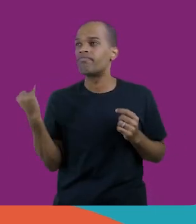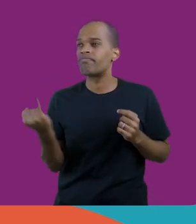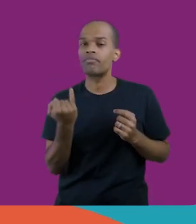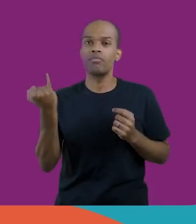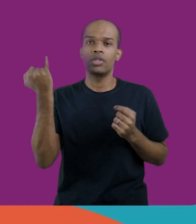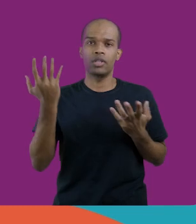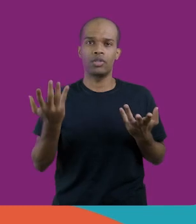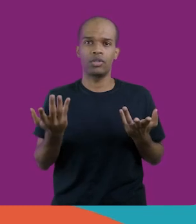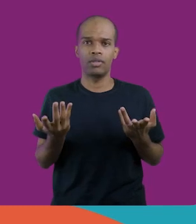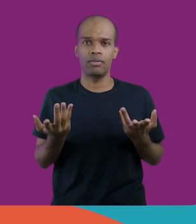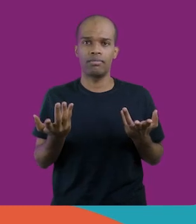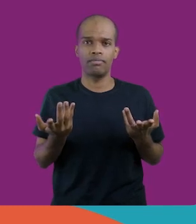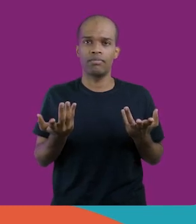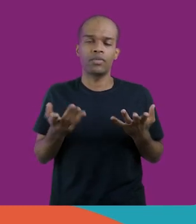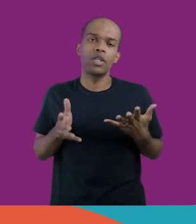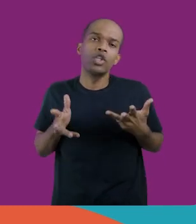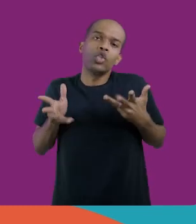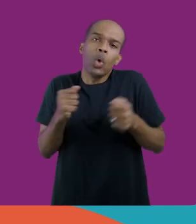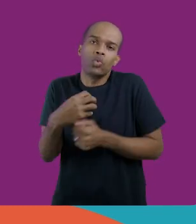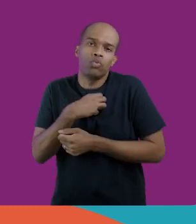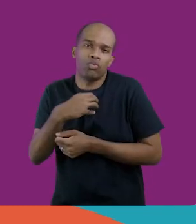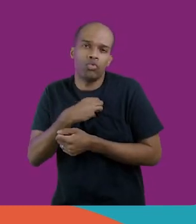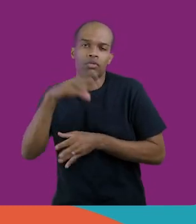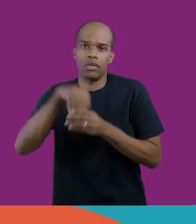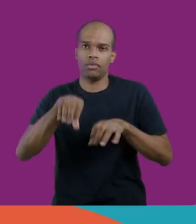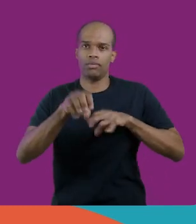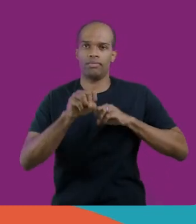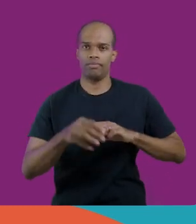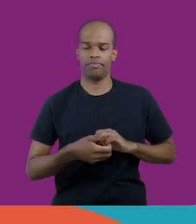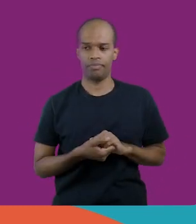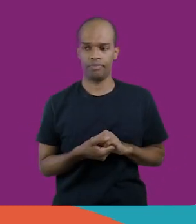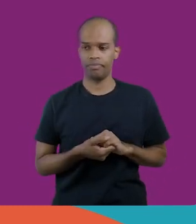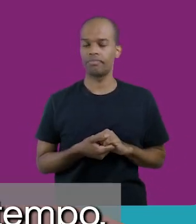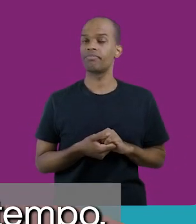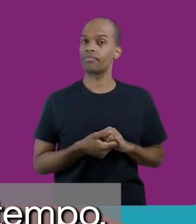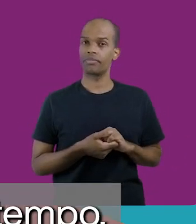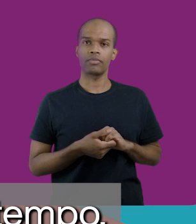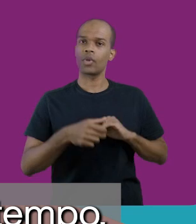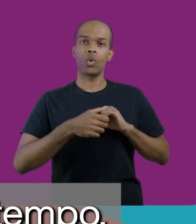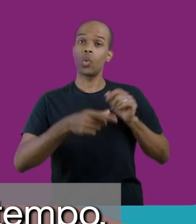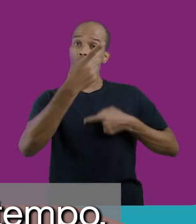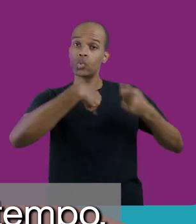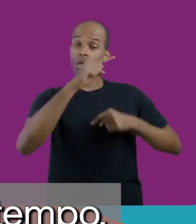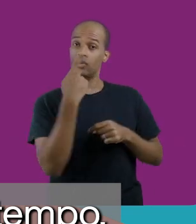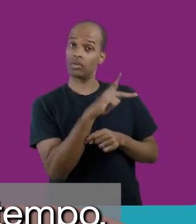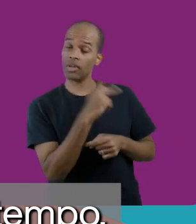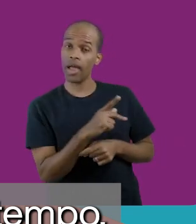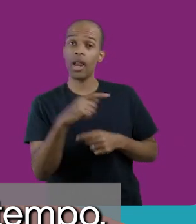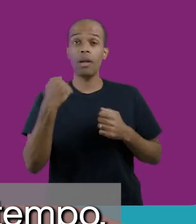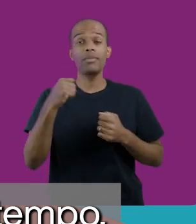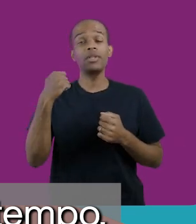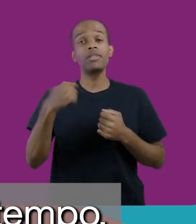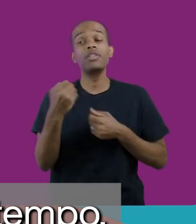todas as situações na educação. Só tem que o sucesso dela depende de